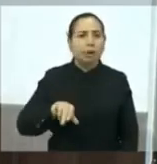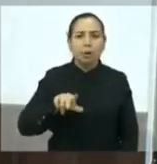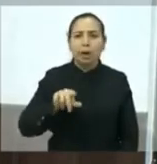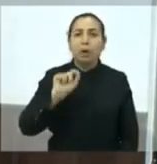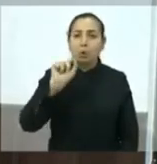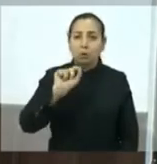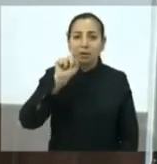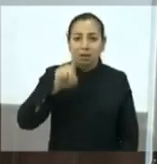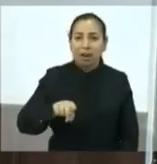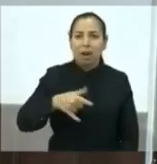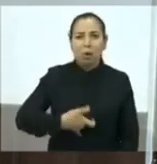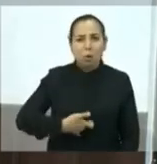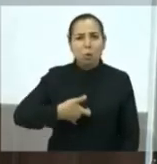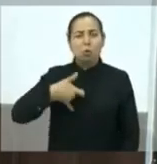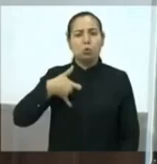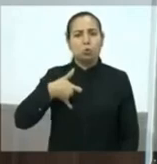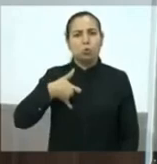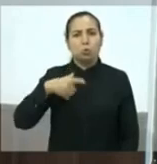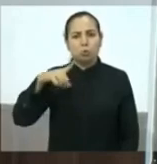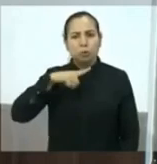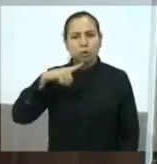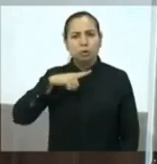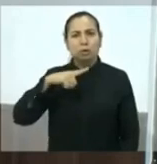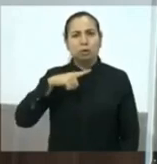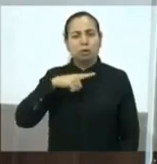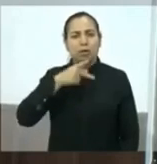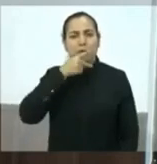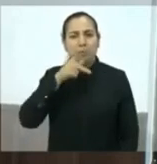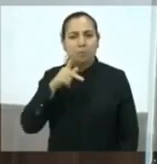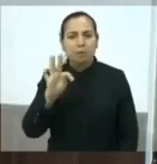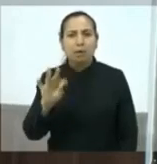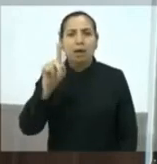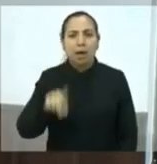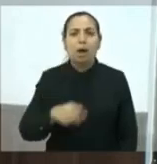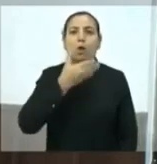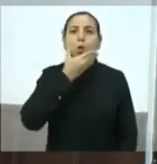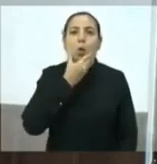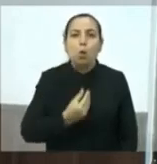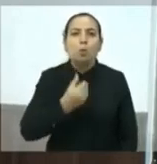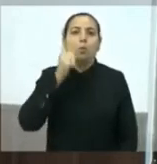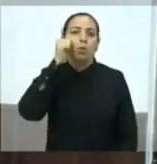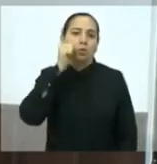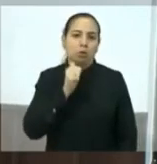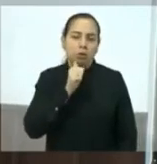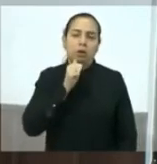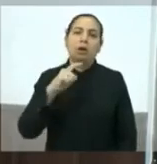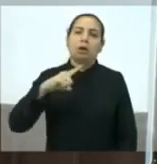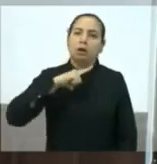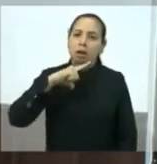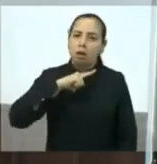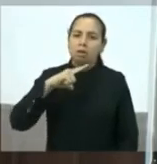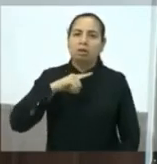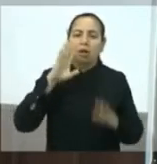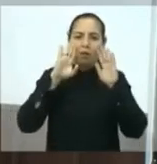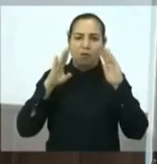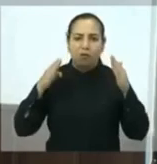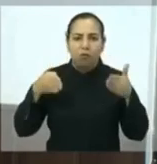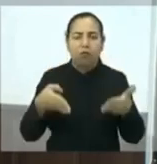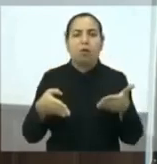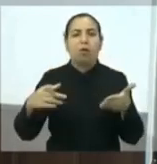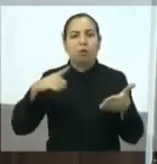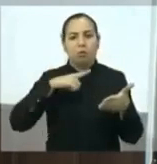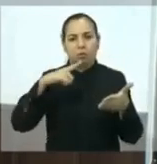fato, nos orgulha nesse partido são homens e mulheres que se dedicam e doam parte da sua vida por uma